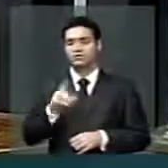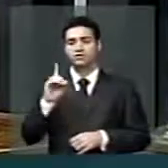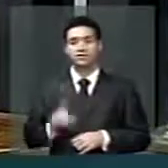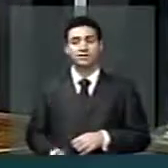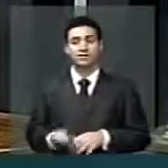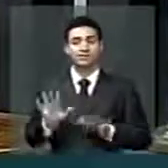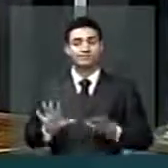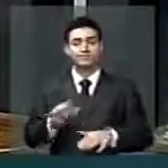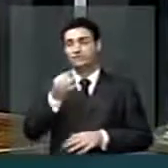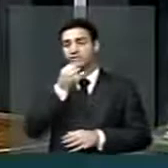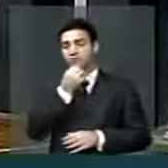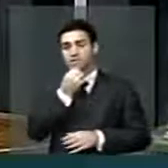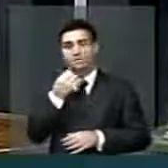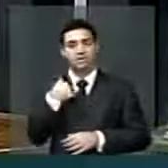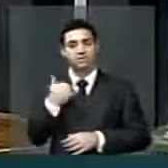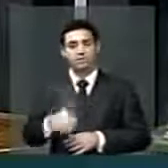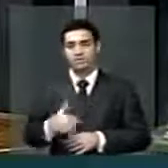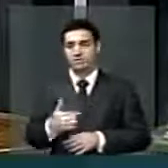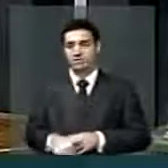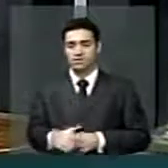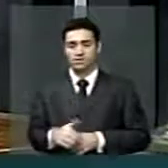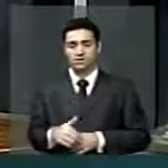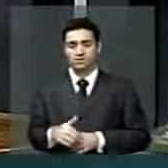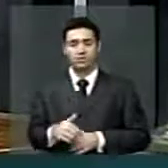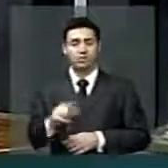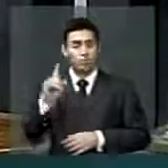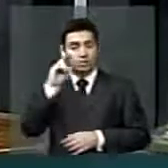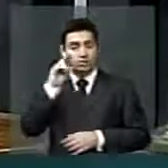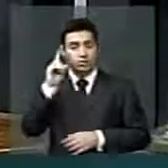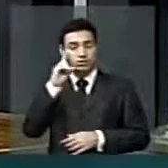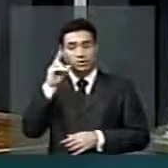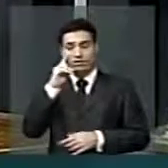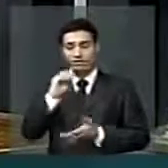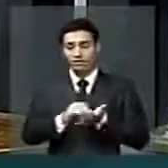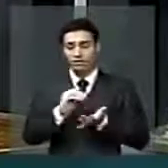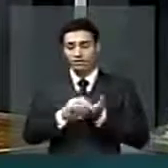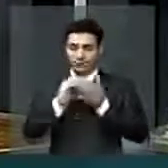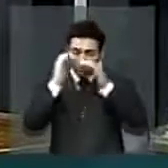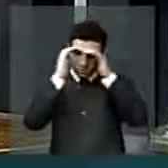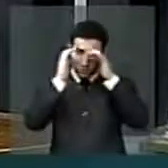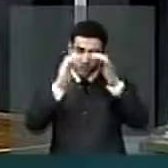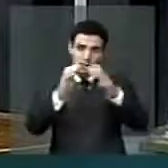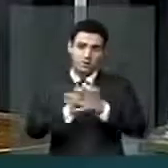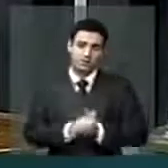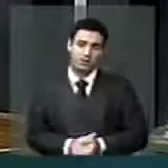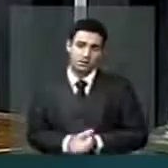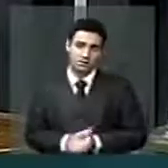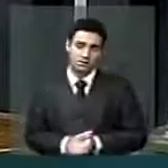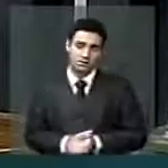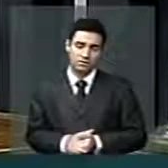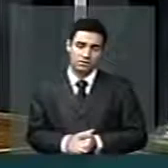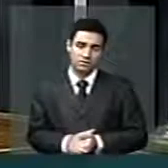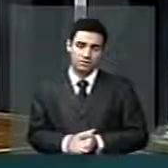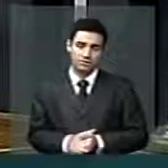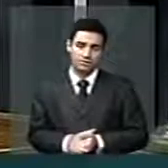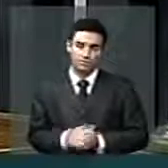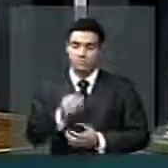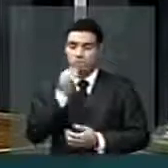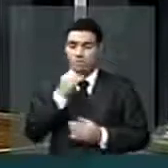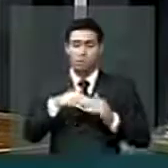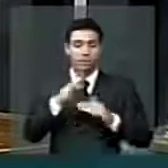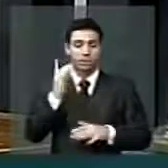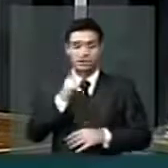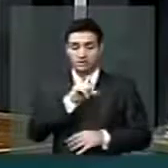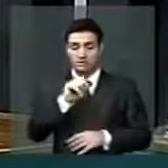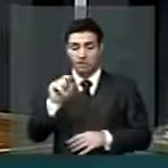infelizmente, tem sido cerceado cotidianamente. Para ficarmos somente em um número, mais de 100